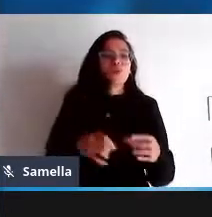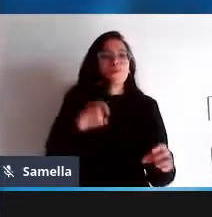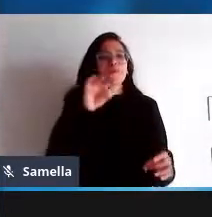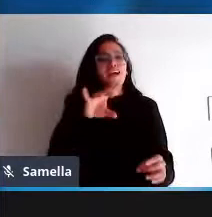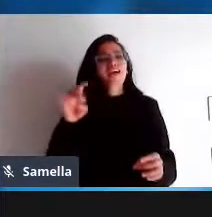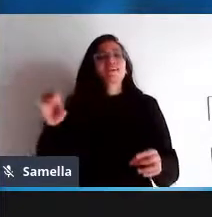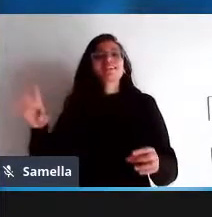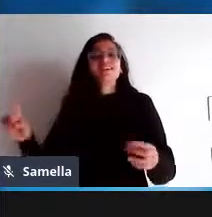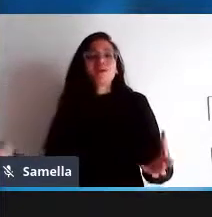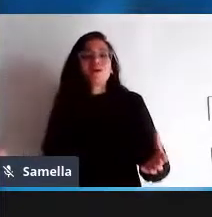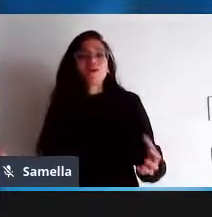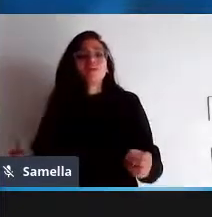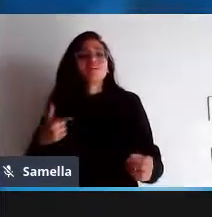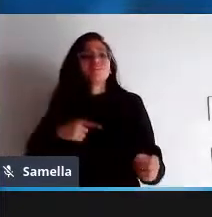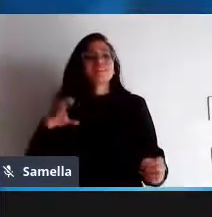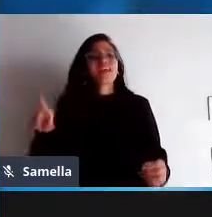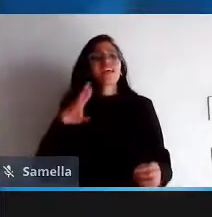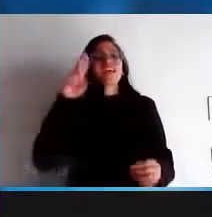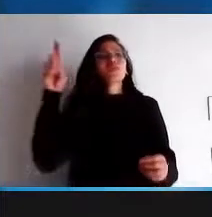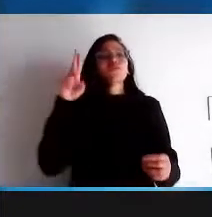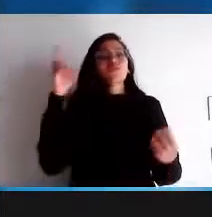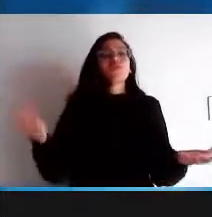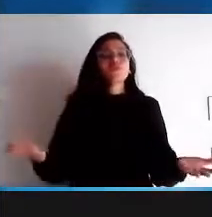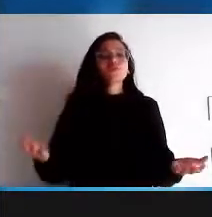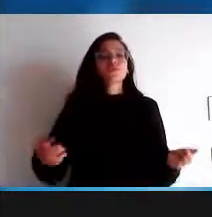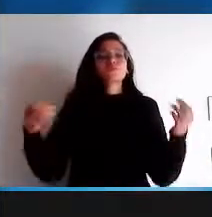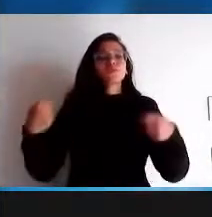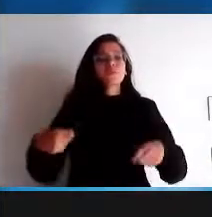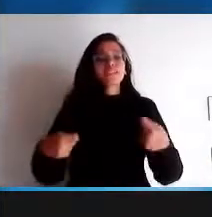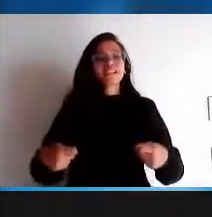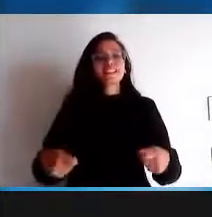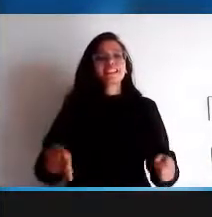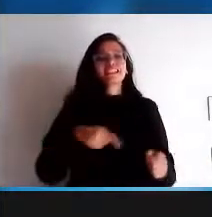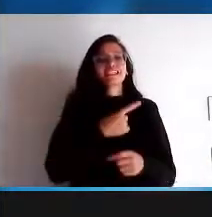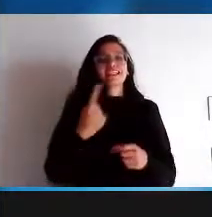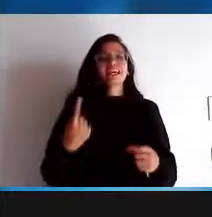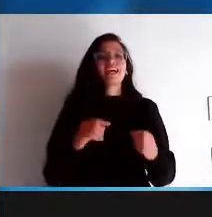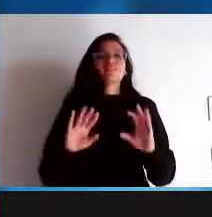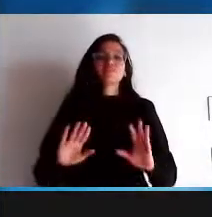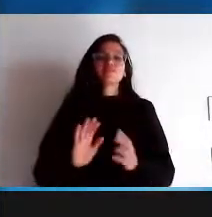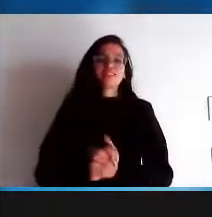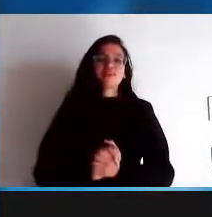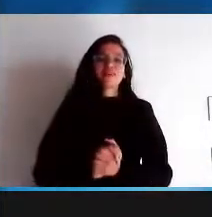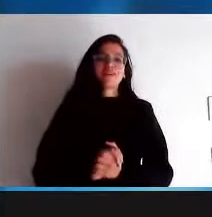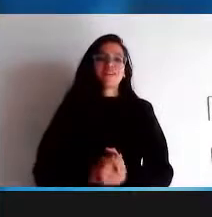comunidade por exemplo a comunidade Fedora Brasil